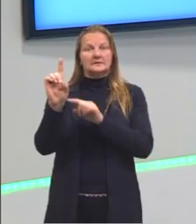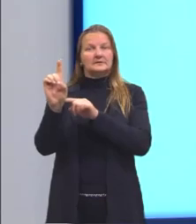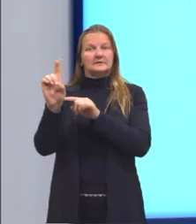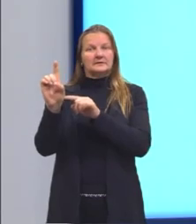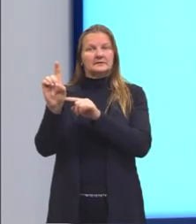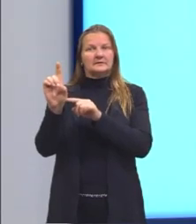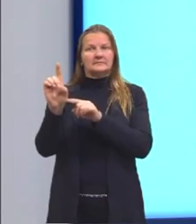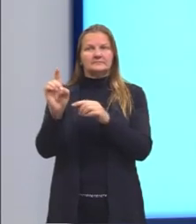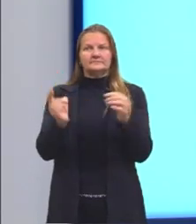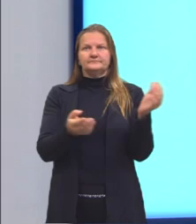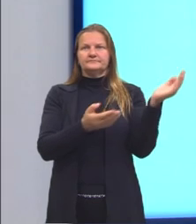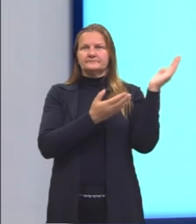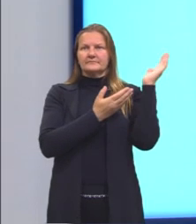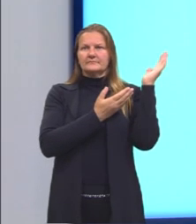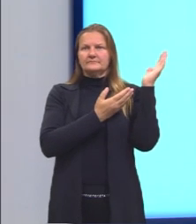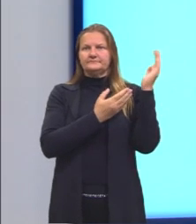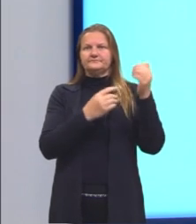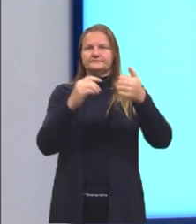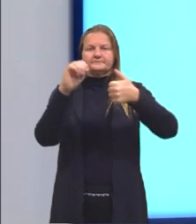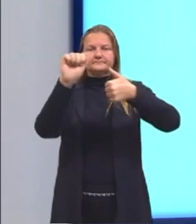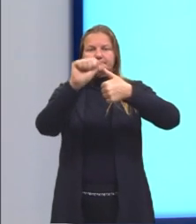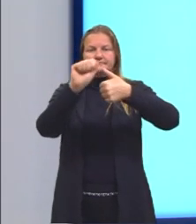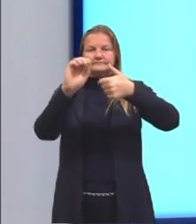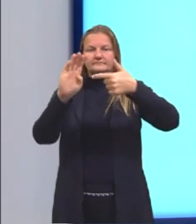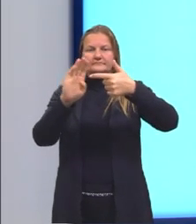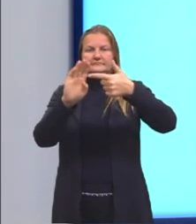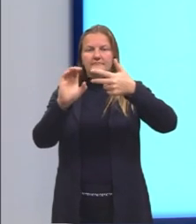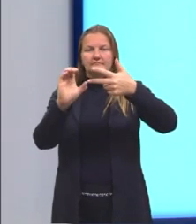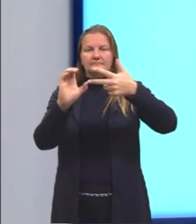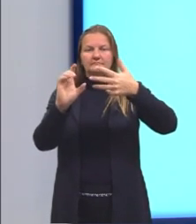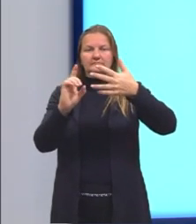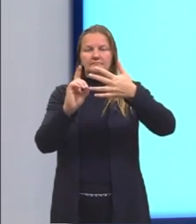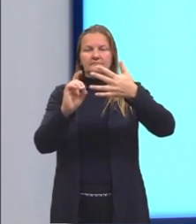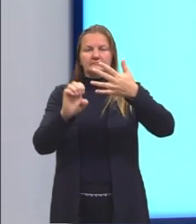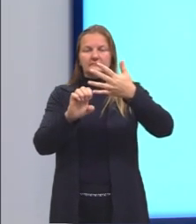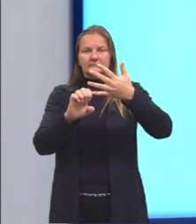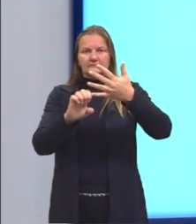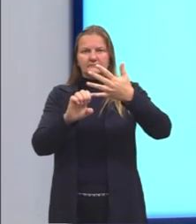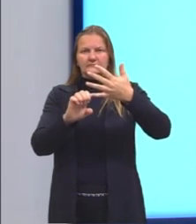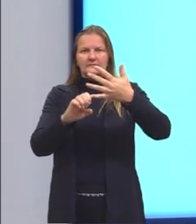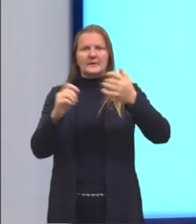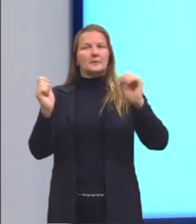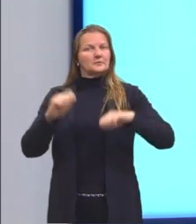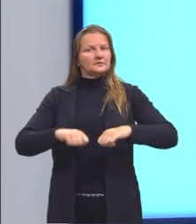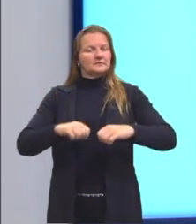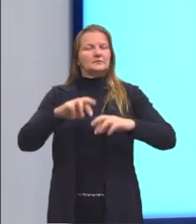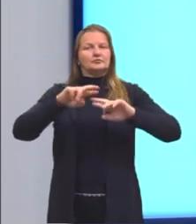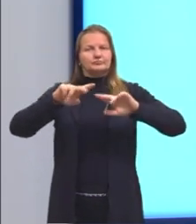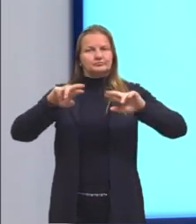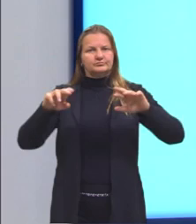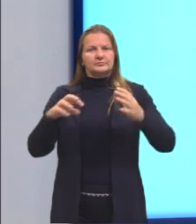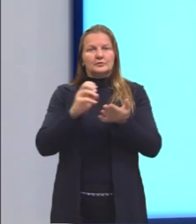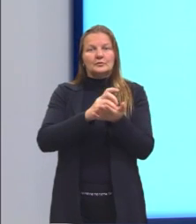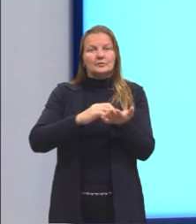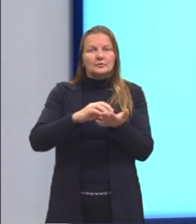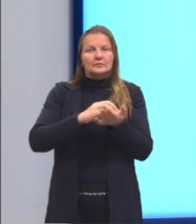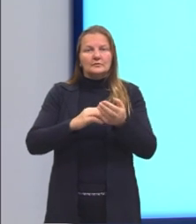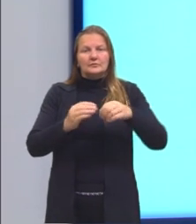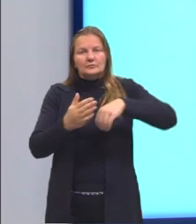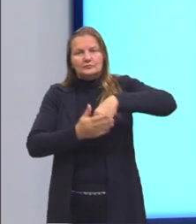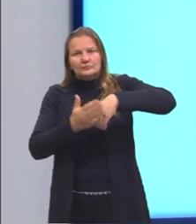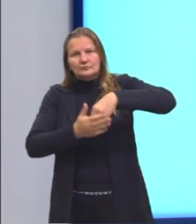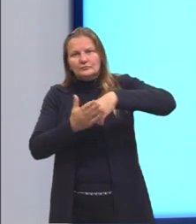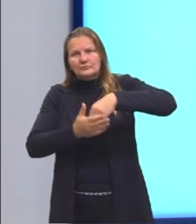expressão. Então, nós temos cinco alternativas com cinco expressões ali possíveis para o cálculo do desgaste